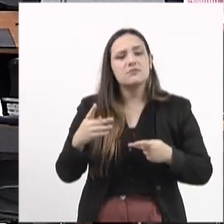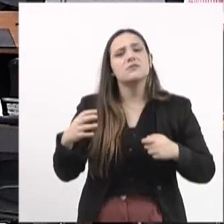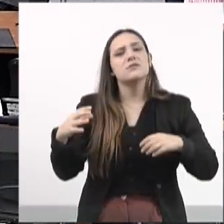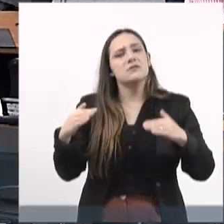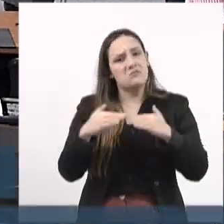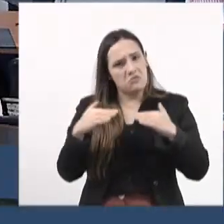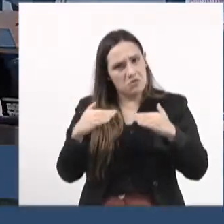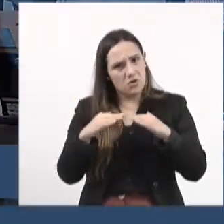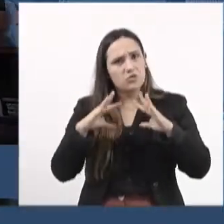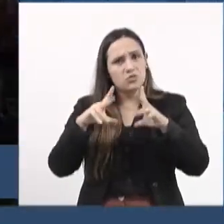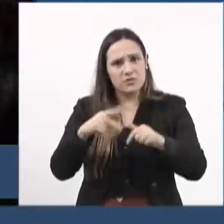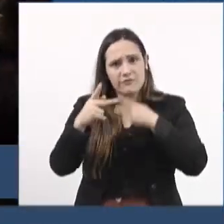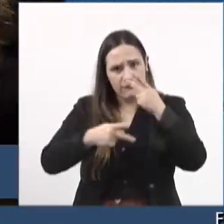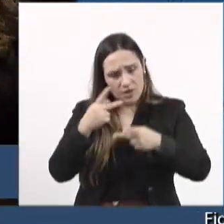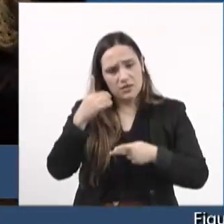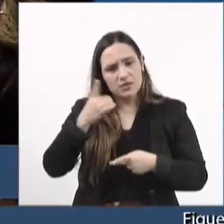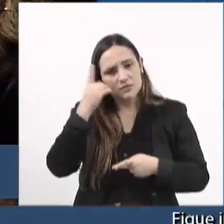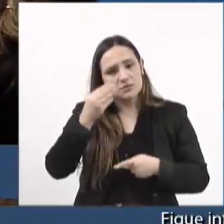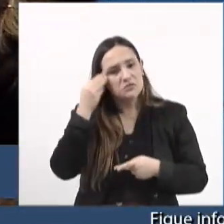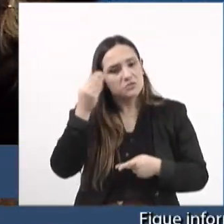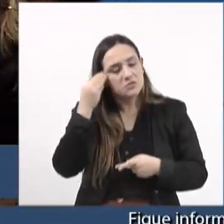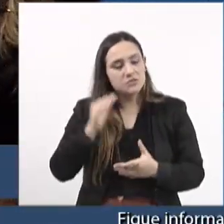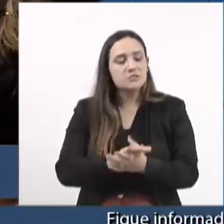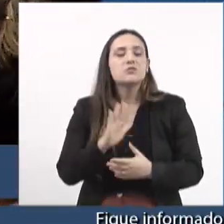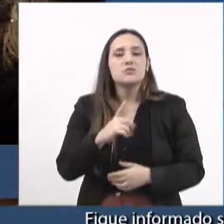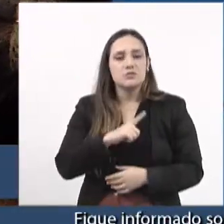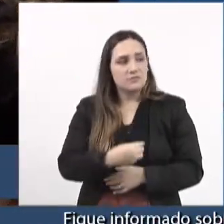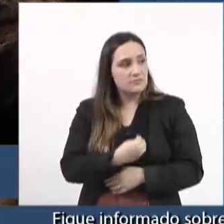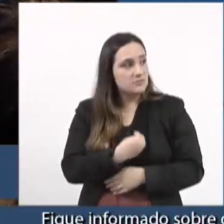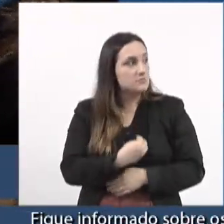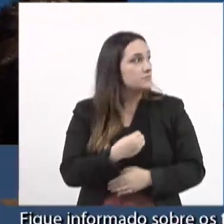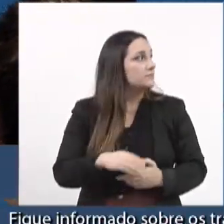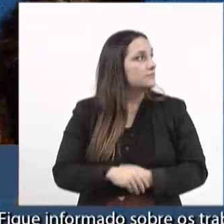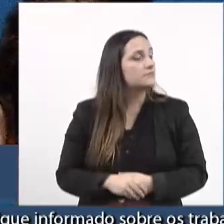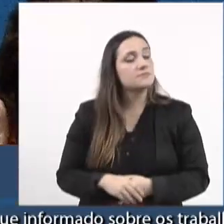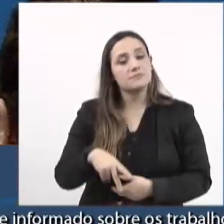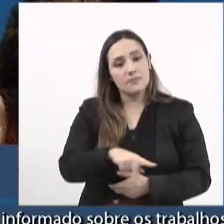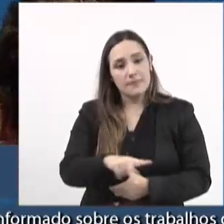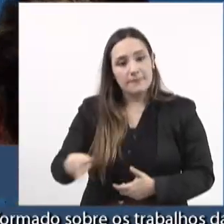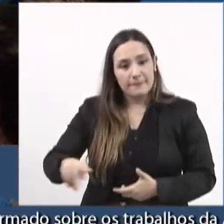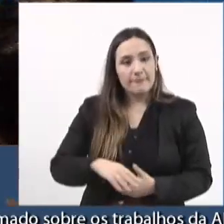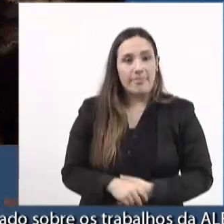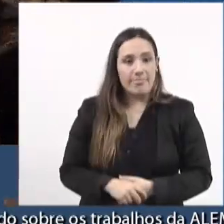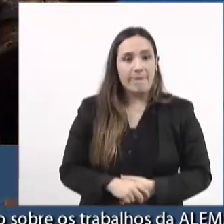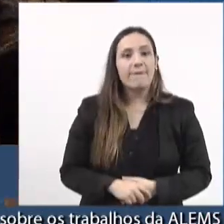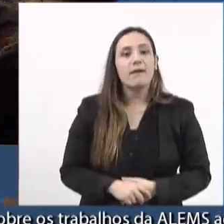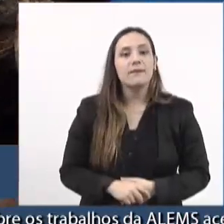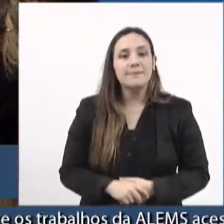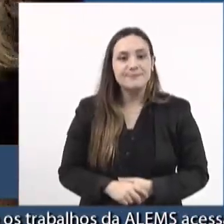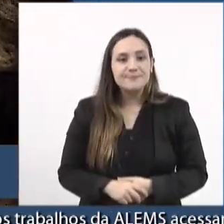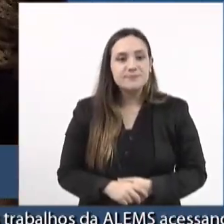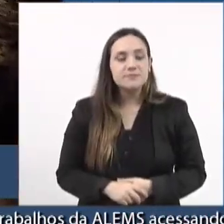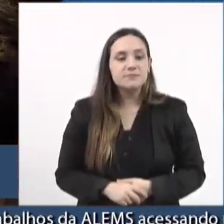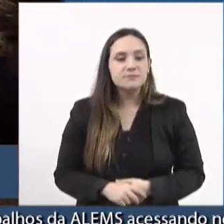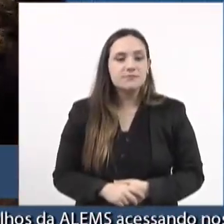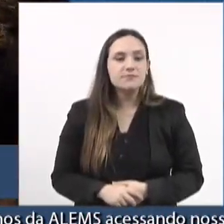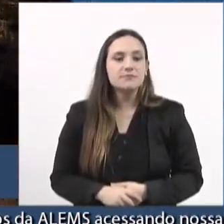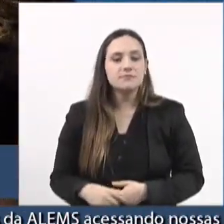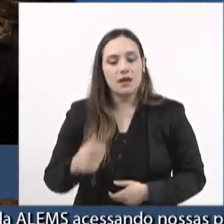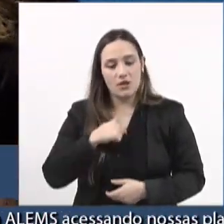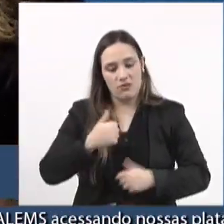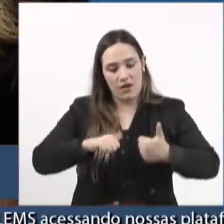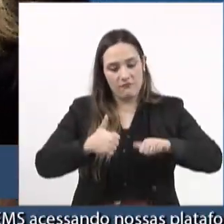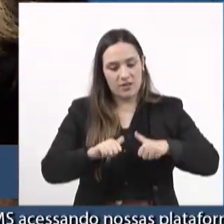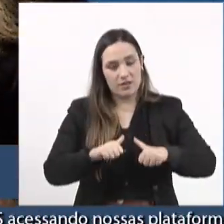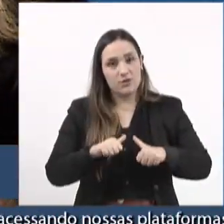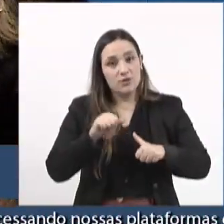Pela ordem, fala do deputado Amara, nós estivemos lá presente, a convite do presidente. E, como eu sou o relator da